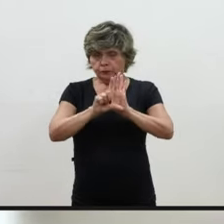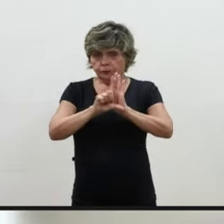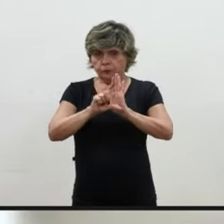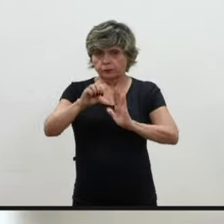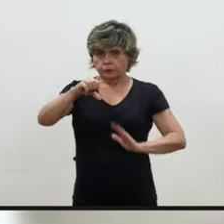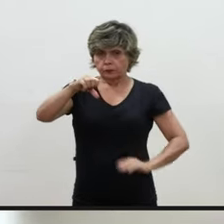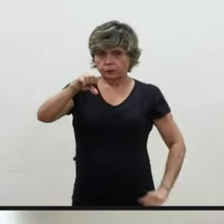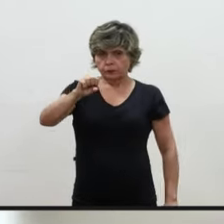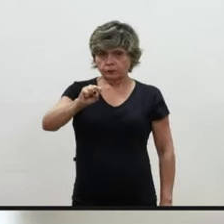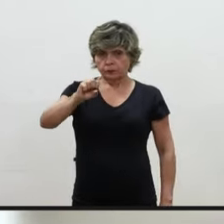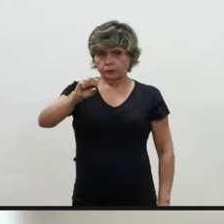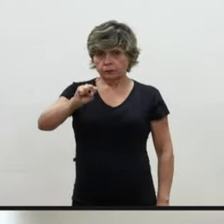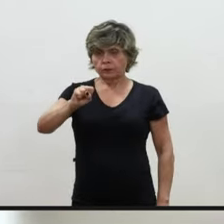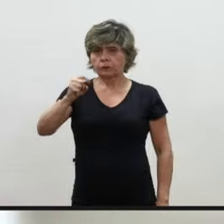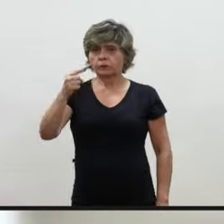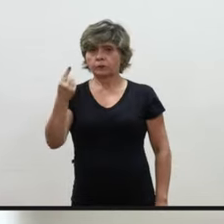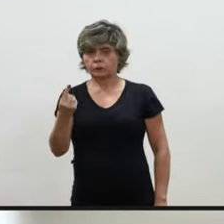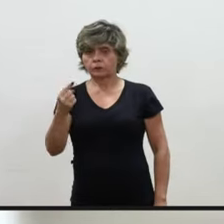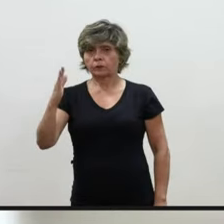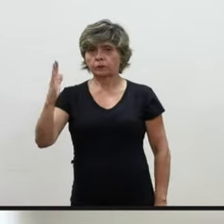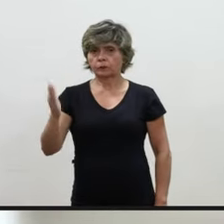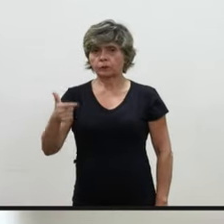8.81 de 2023,